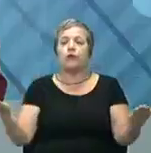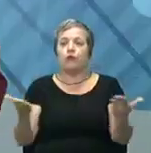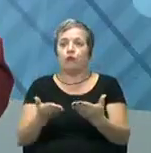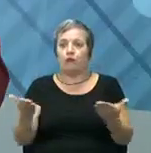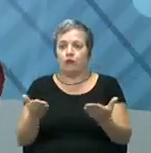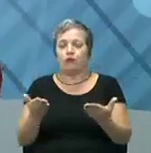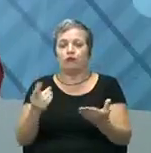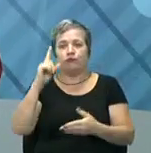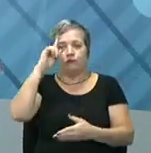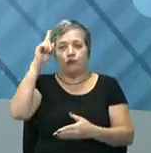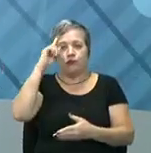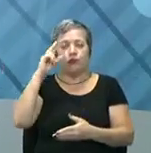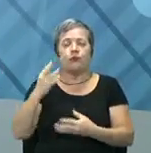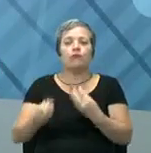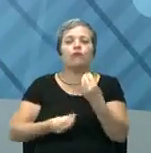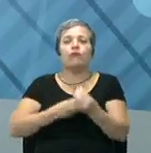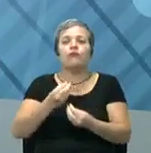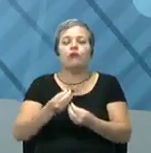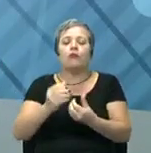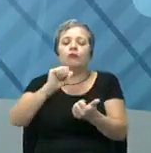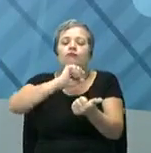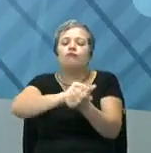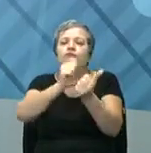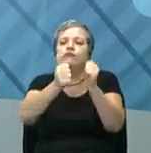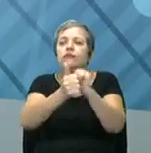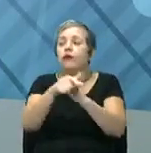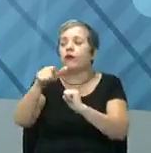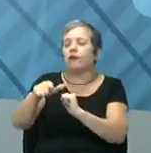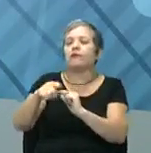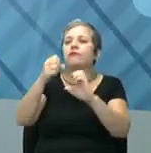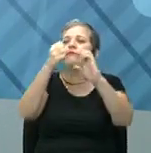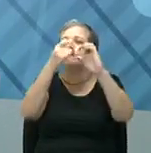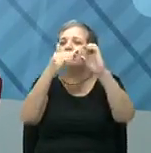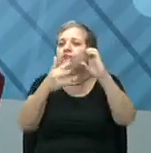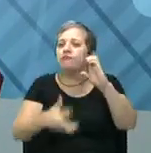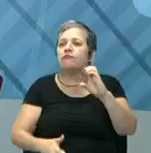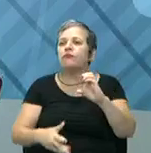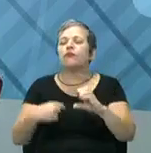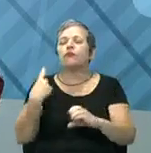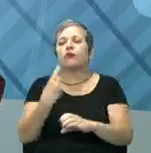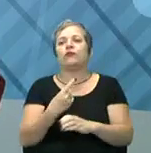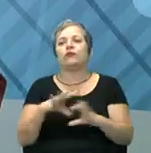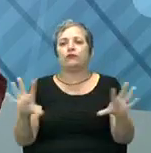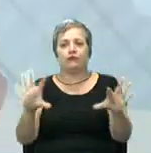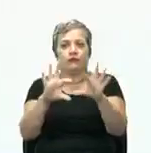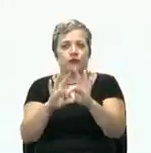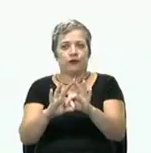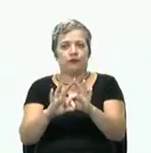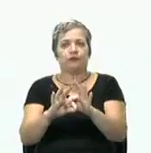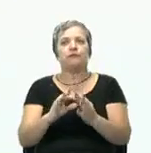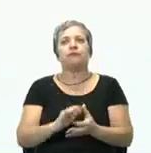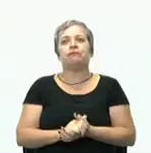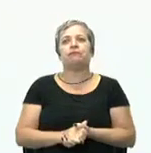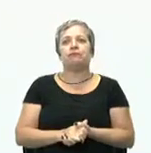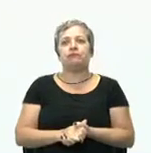a dia hoje. Como podemos adaptar esses princípios no nosso contexto. Vamos entender?